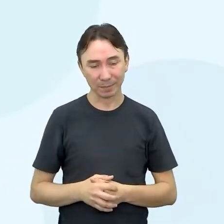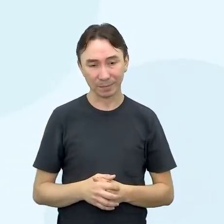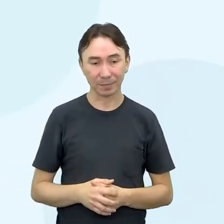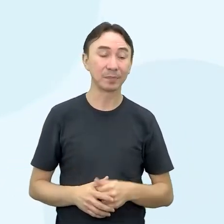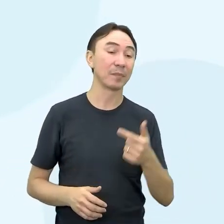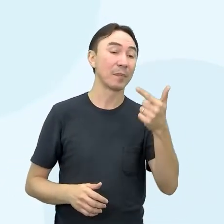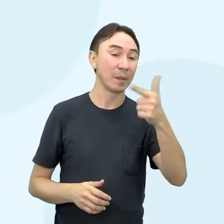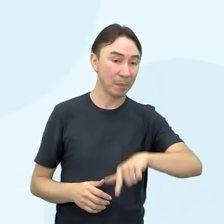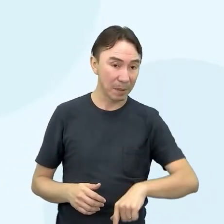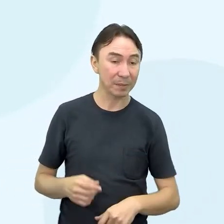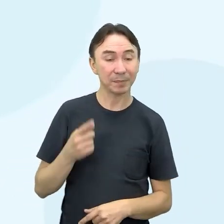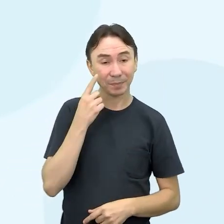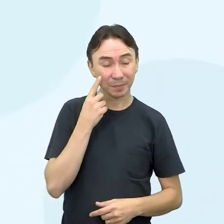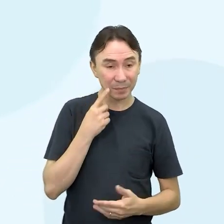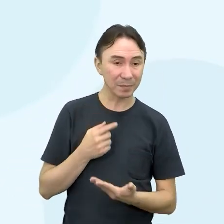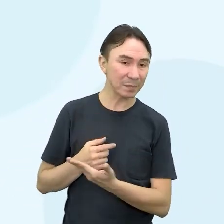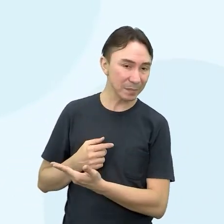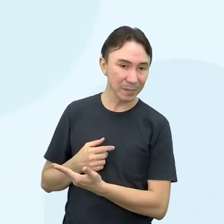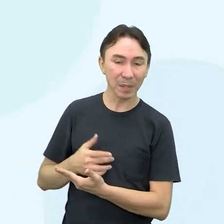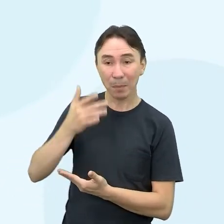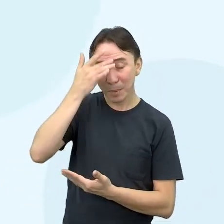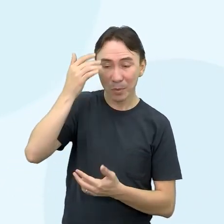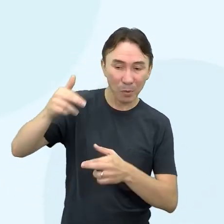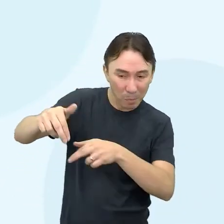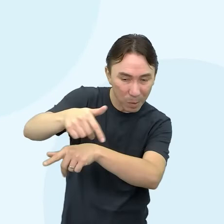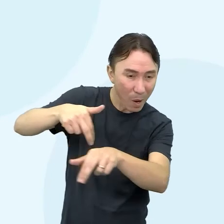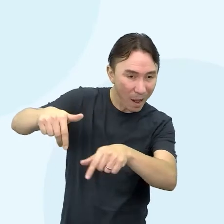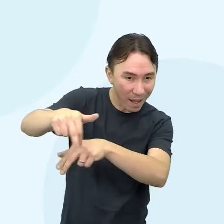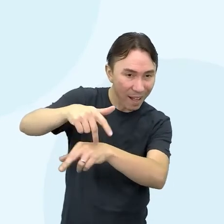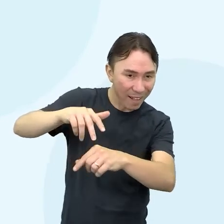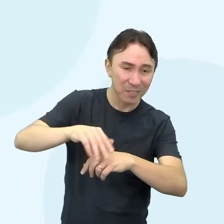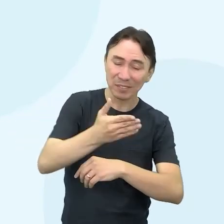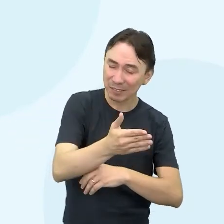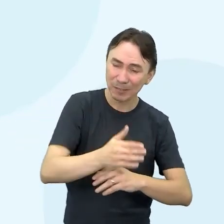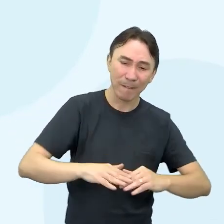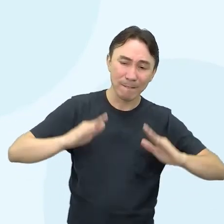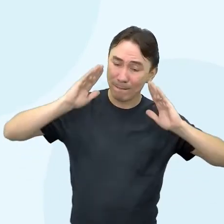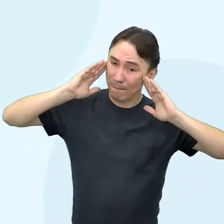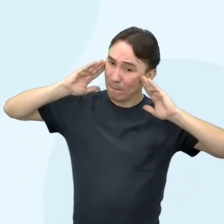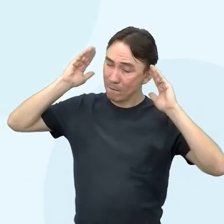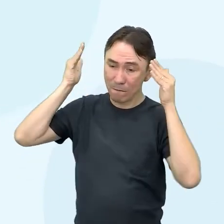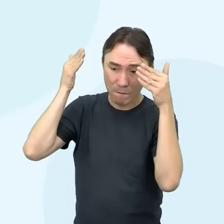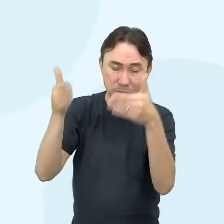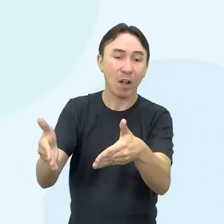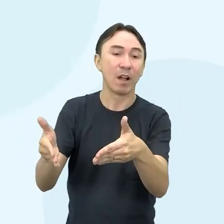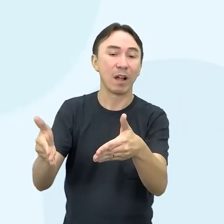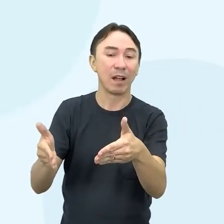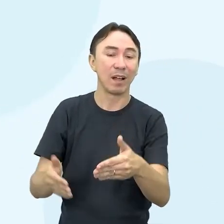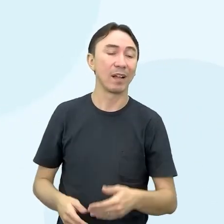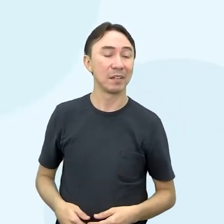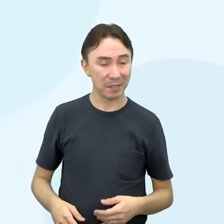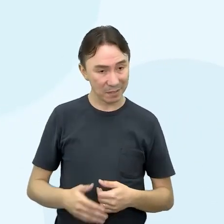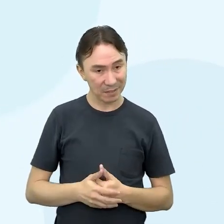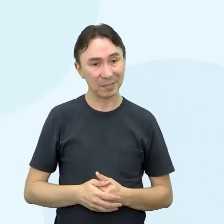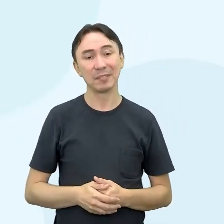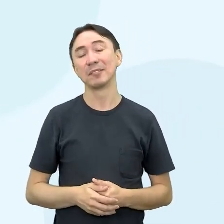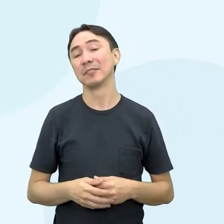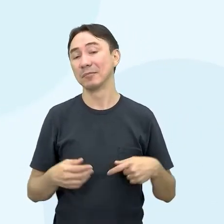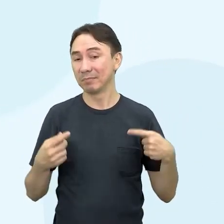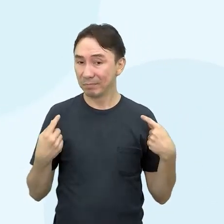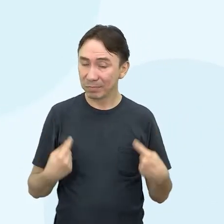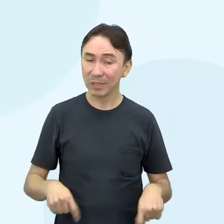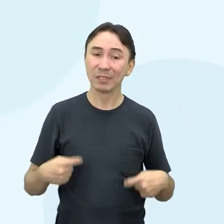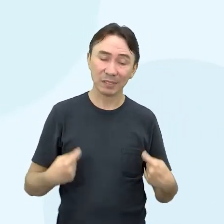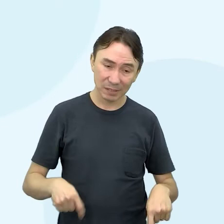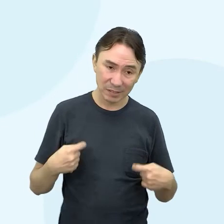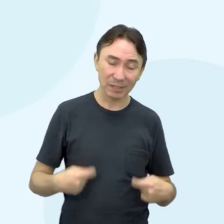público-alvo. terminando de responder aí a nossa pergunta a respeito aí da nossa retomada. Então, é necessário focar